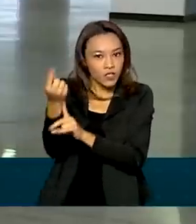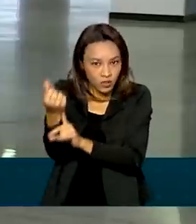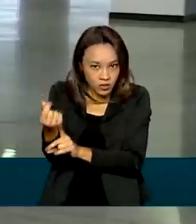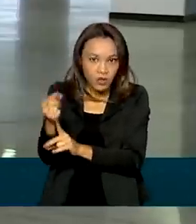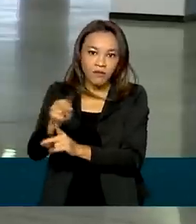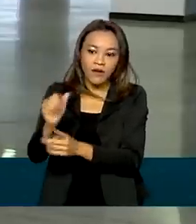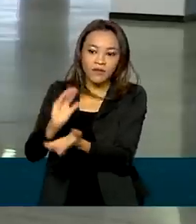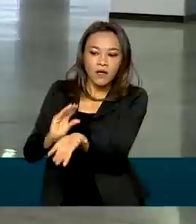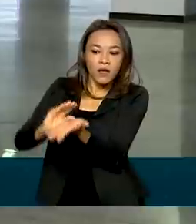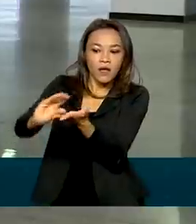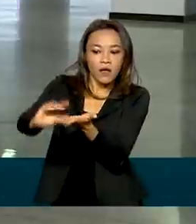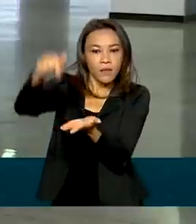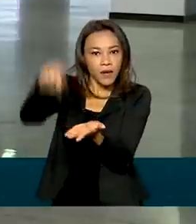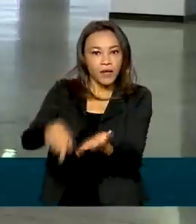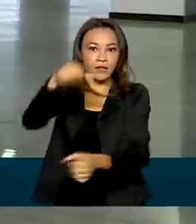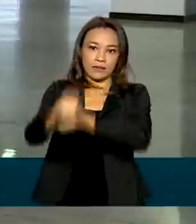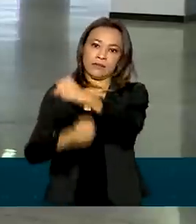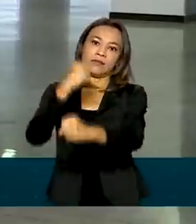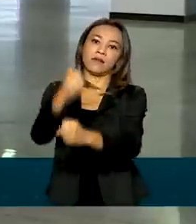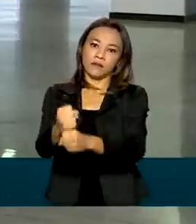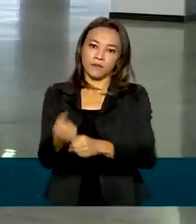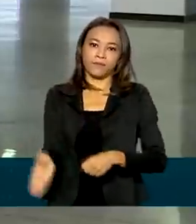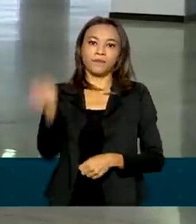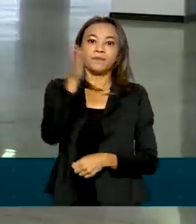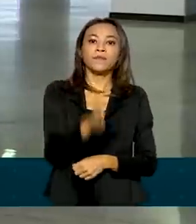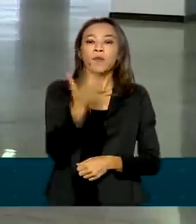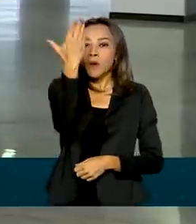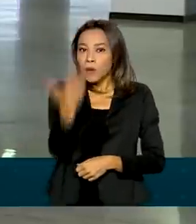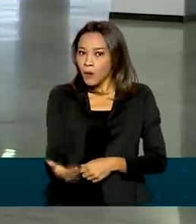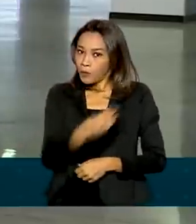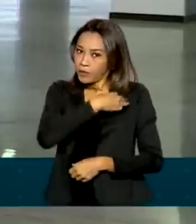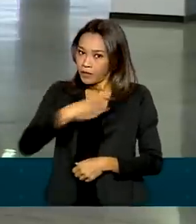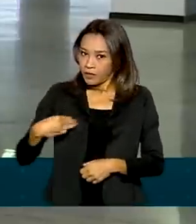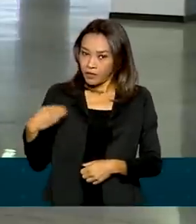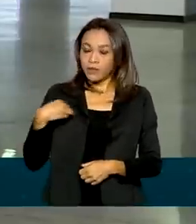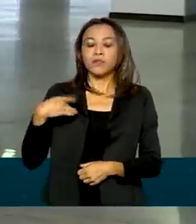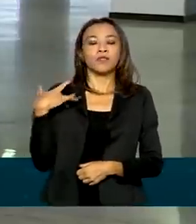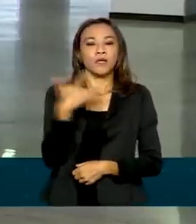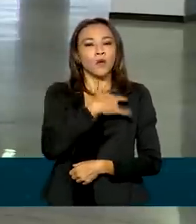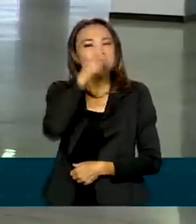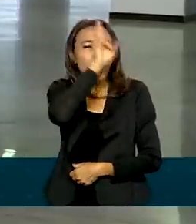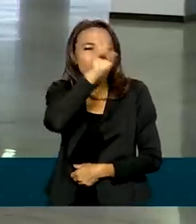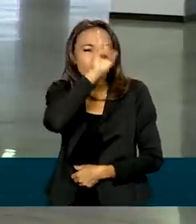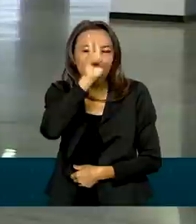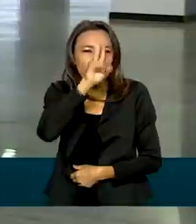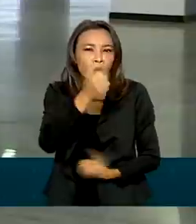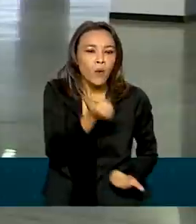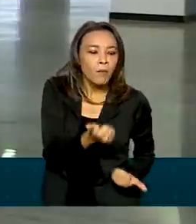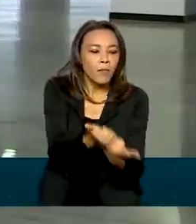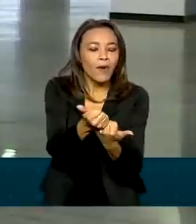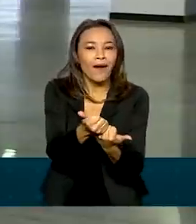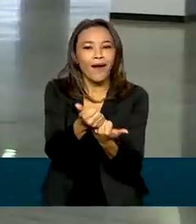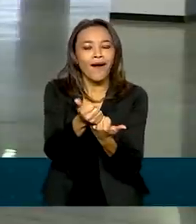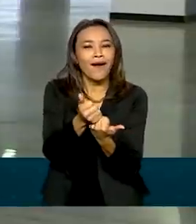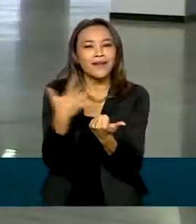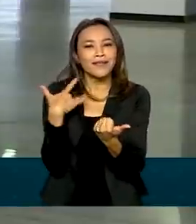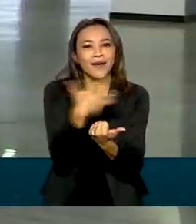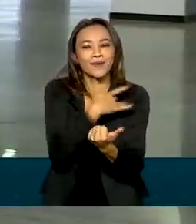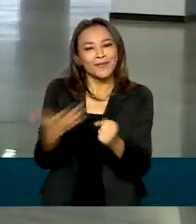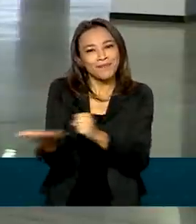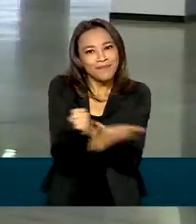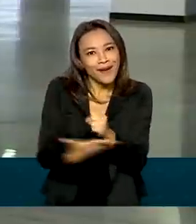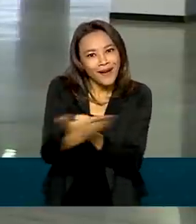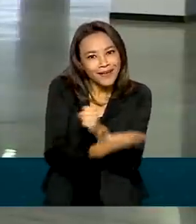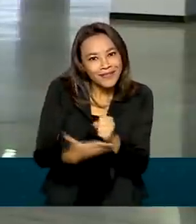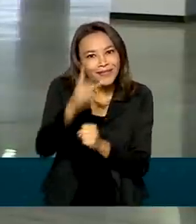investidos ainda este ano. O ministro da Saúde lembrou que o fortalecimento da atenção primária é prioridade